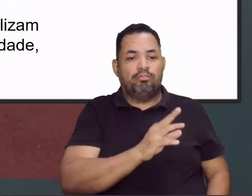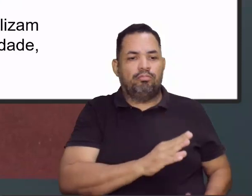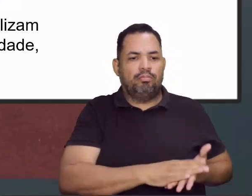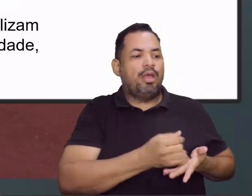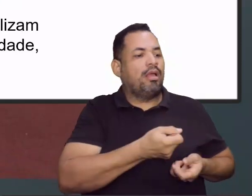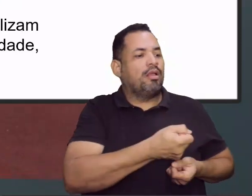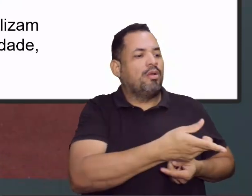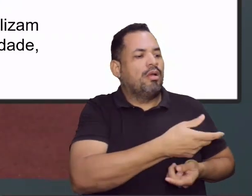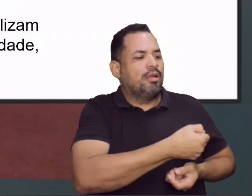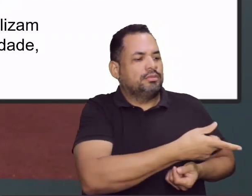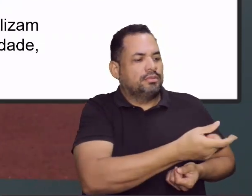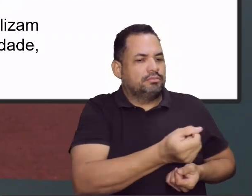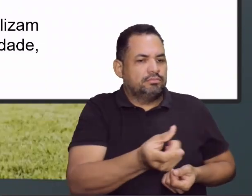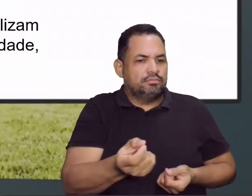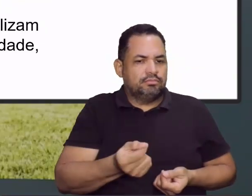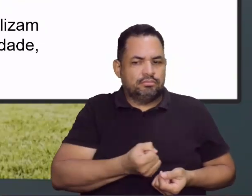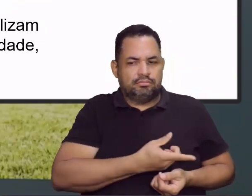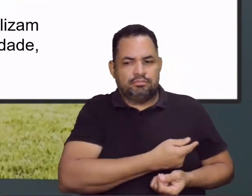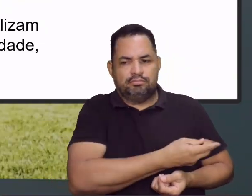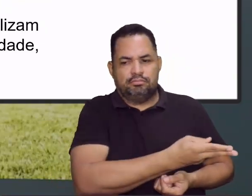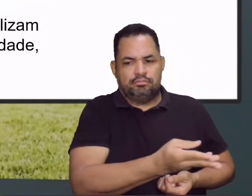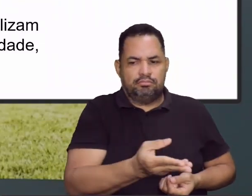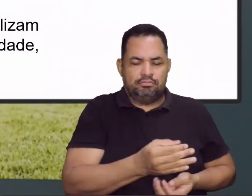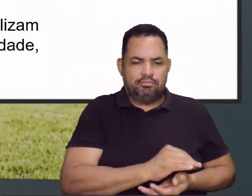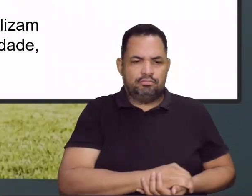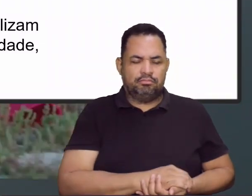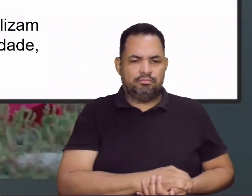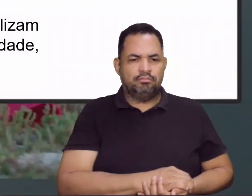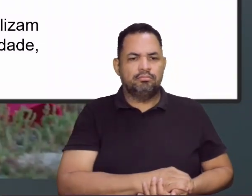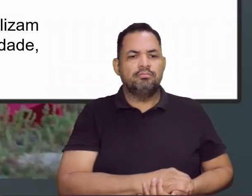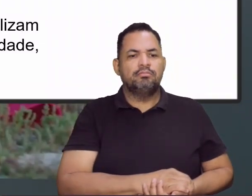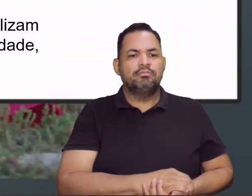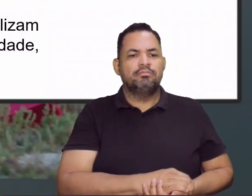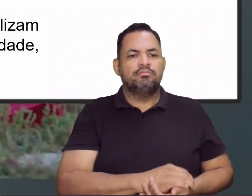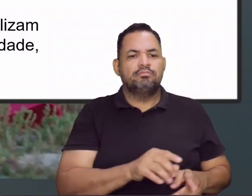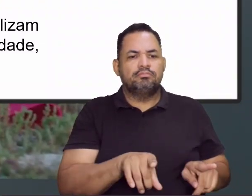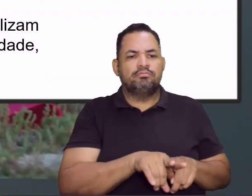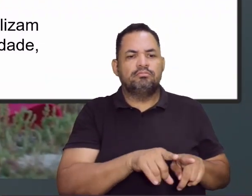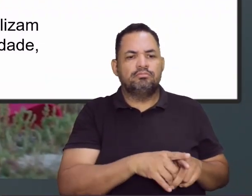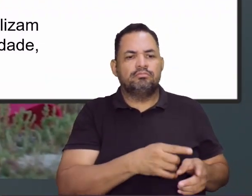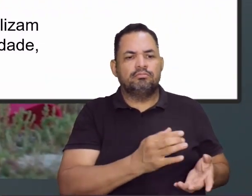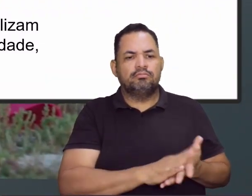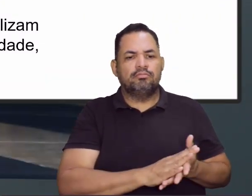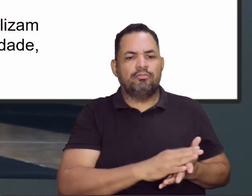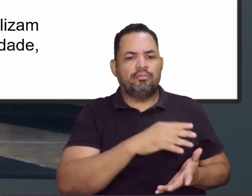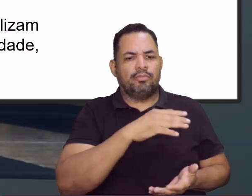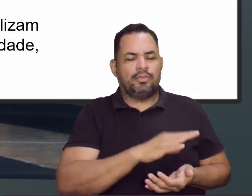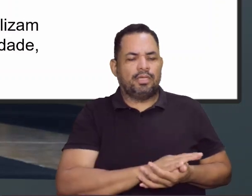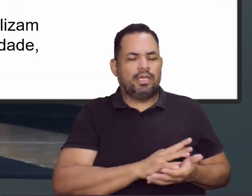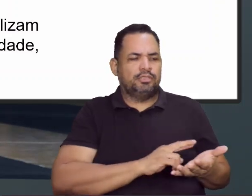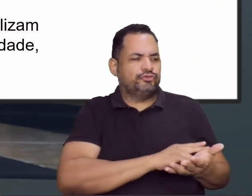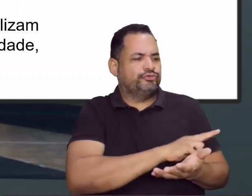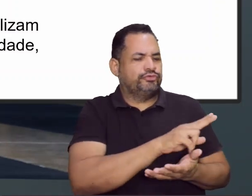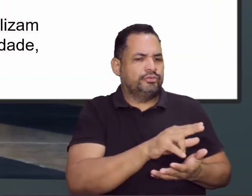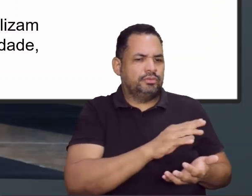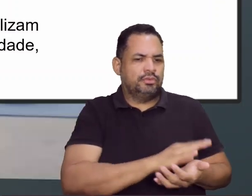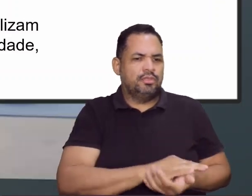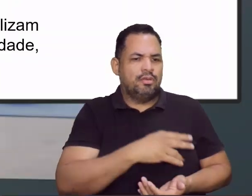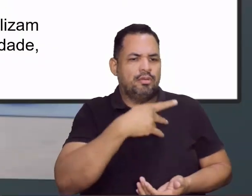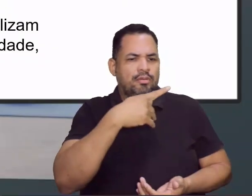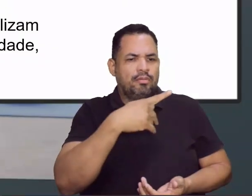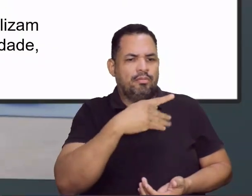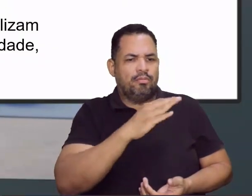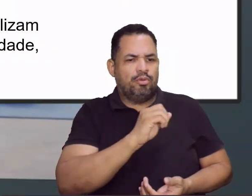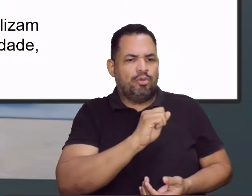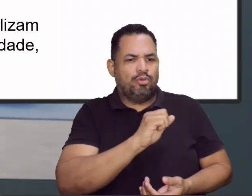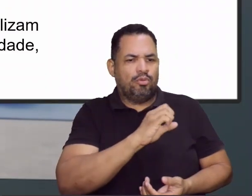cartas, né, como base da sua jogabilidade. E aí, a gente vai ter o pôquer. Você sabe jogar pôquer? Eu